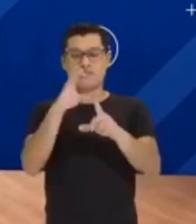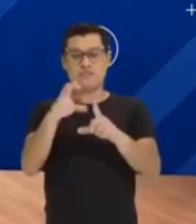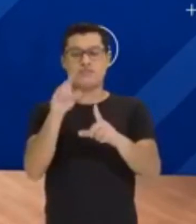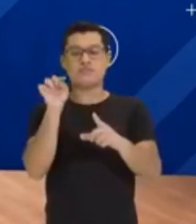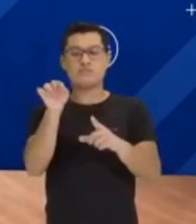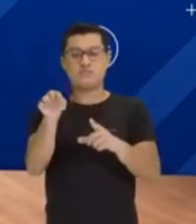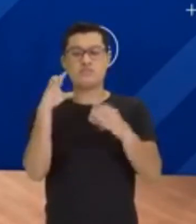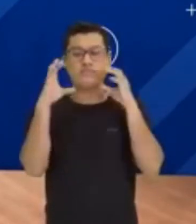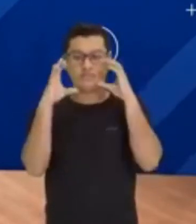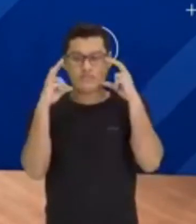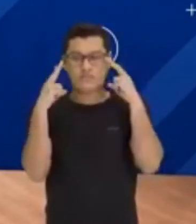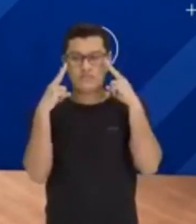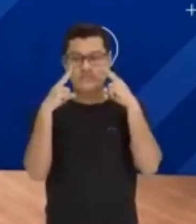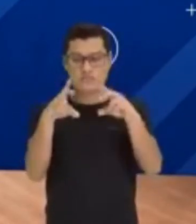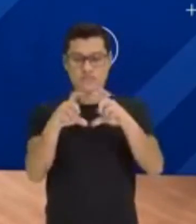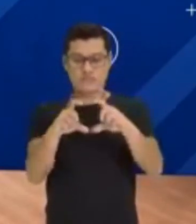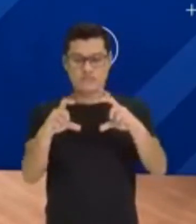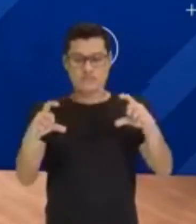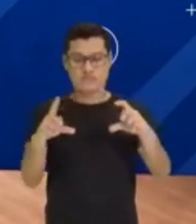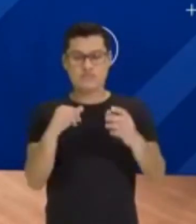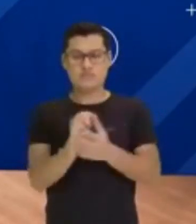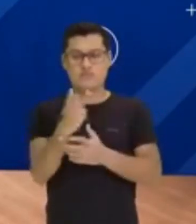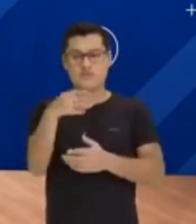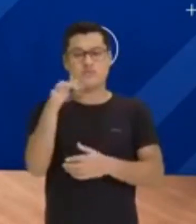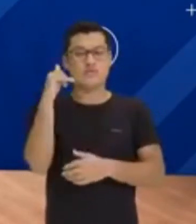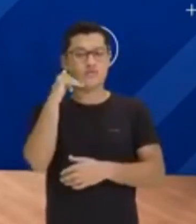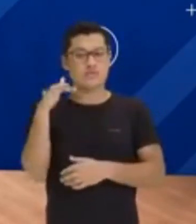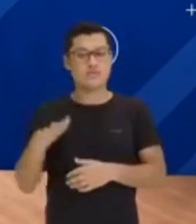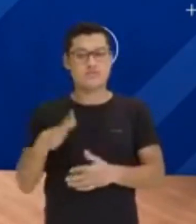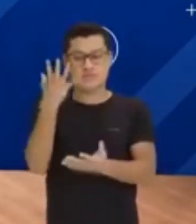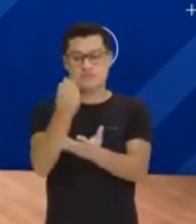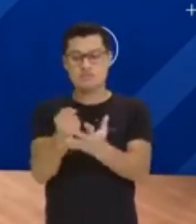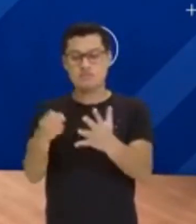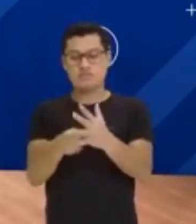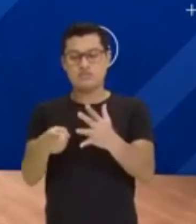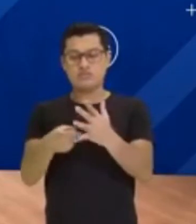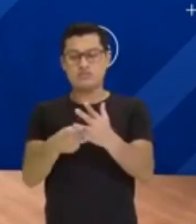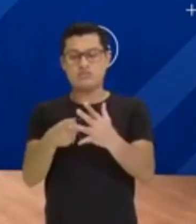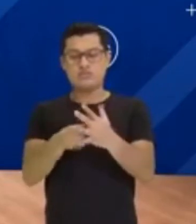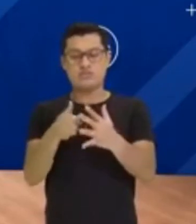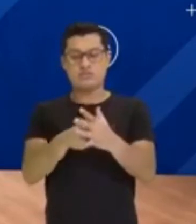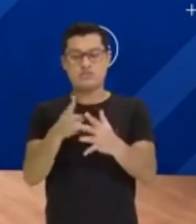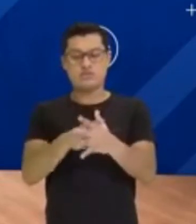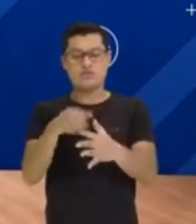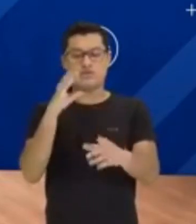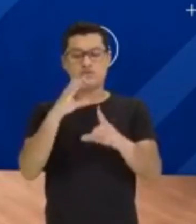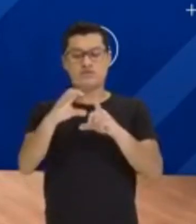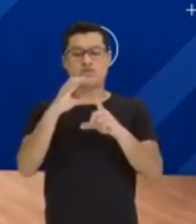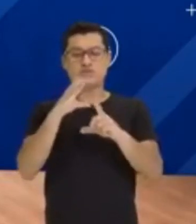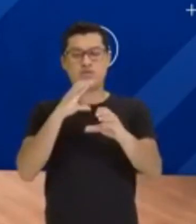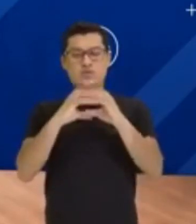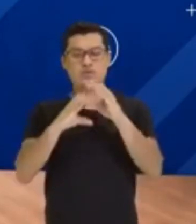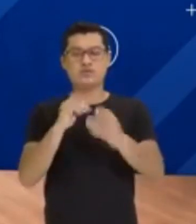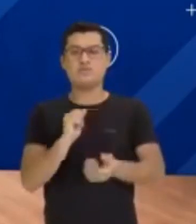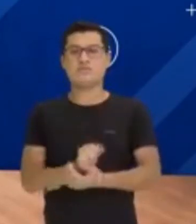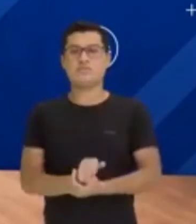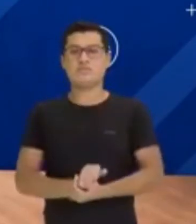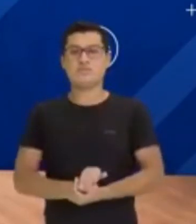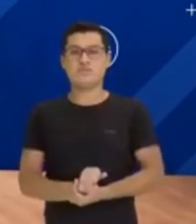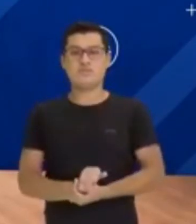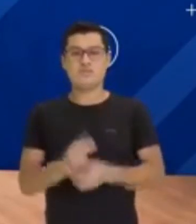.com.br ou no seu celular, baixando o aplicativo Cultura Rede de Comunicação.